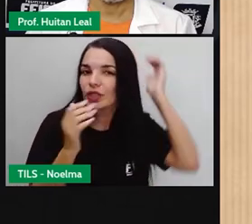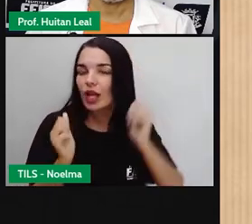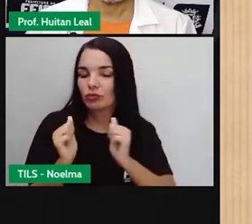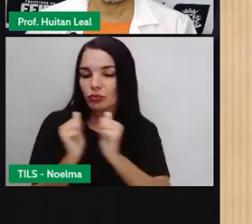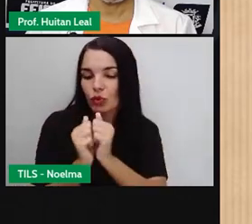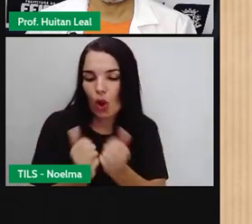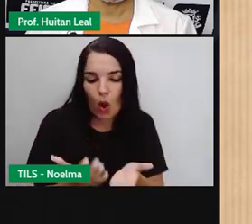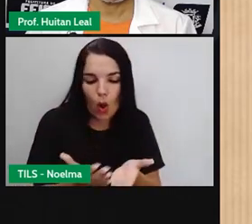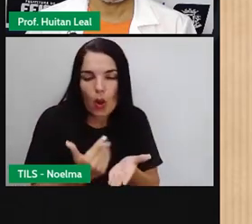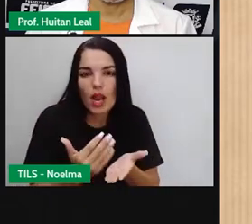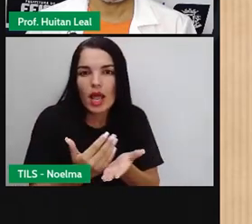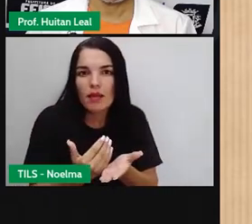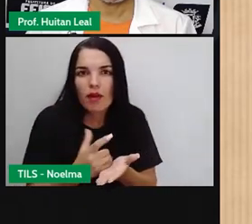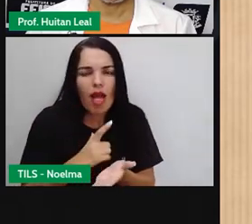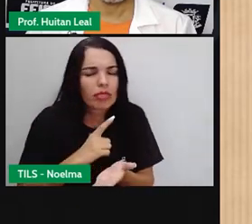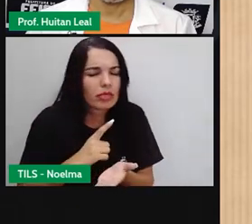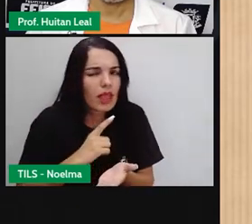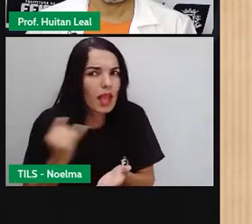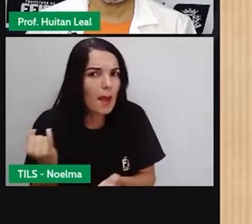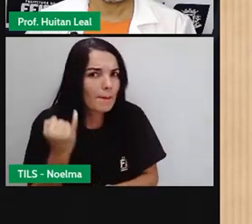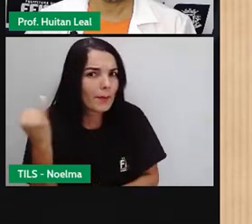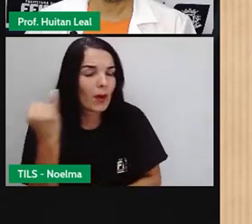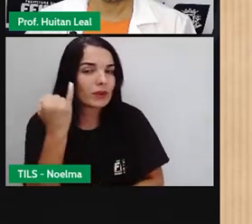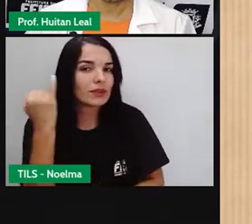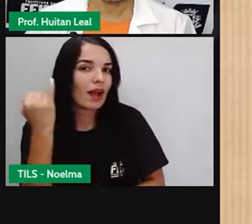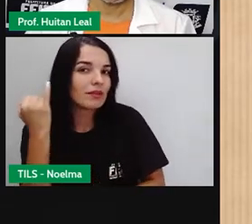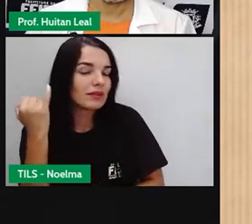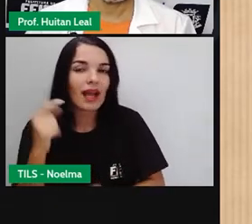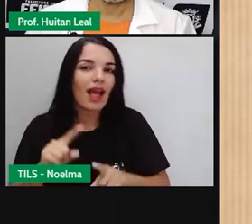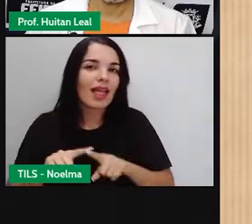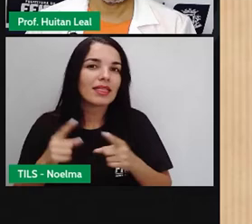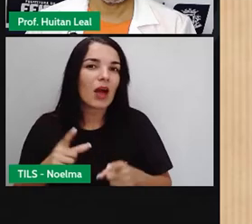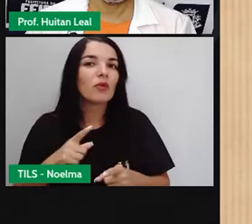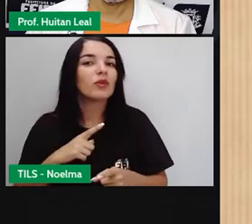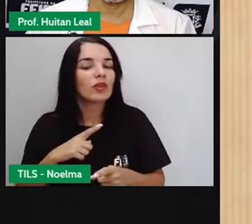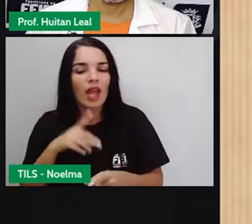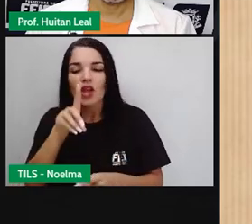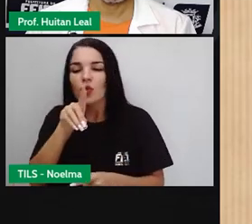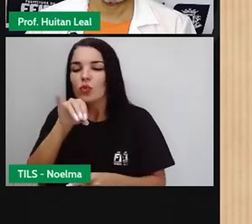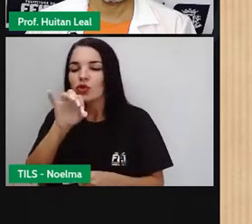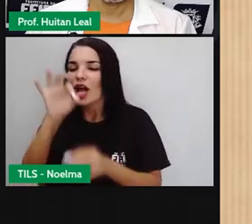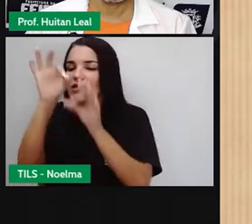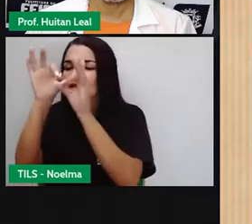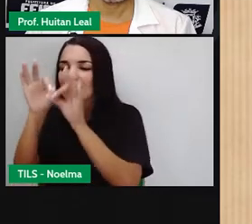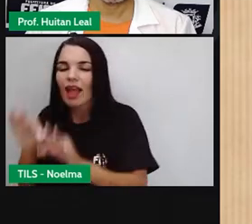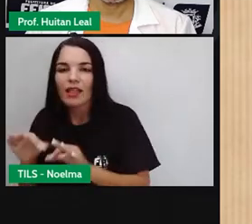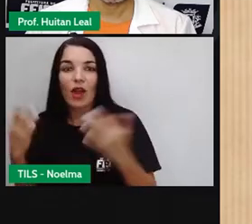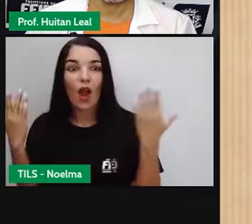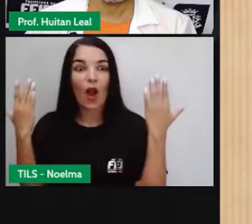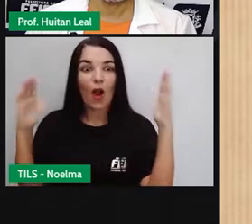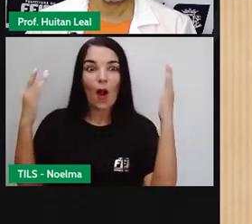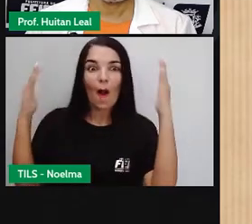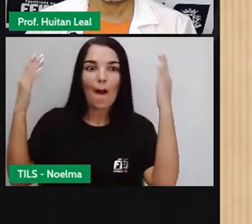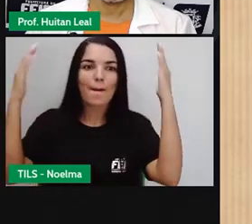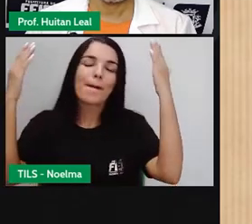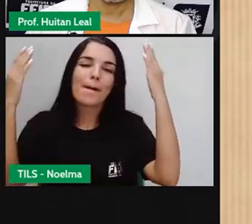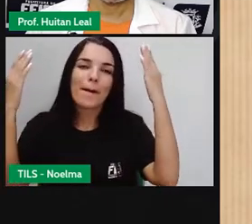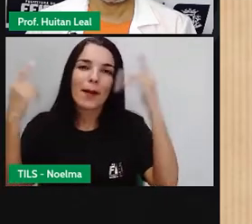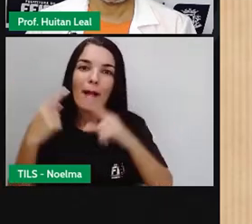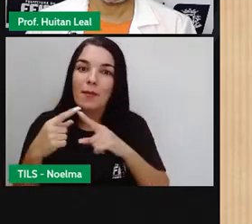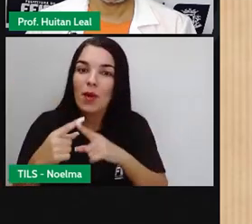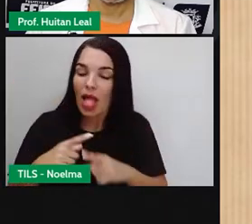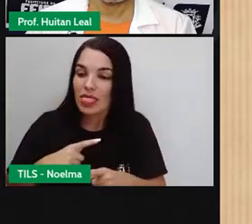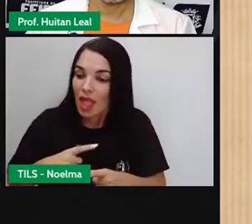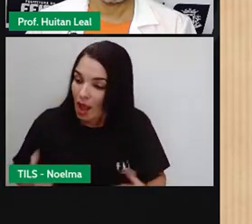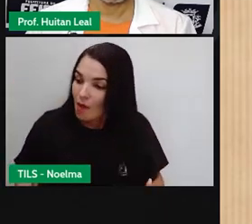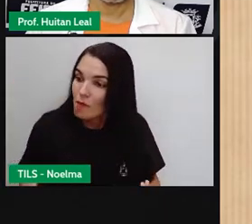São tão importantes, então, eles ganharam datas comemorativas pelo seu ganho de valor,